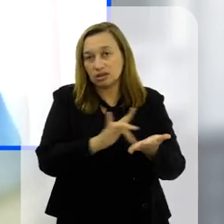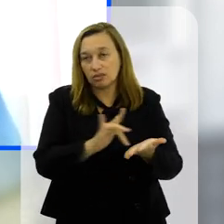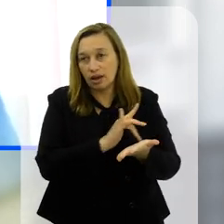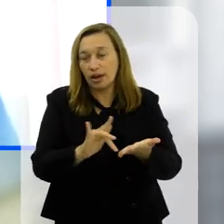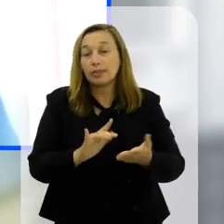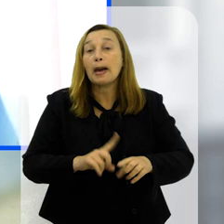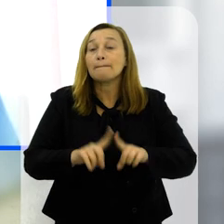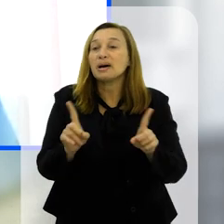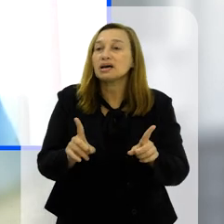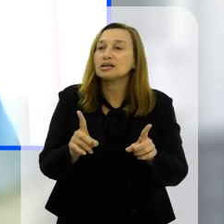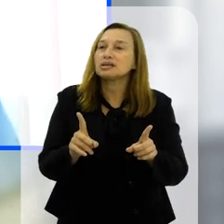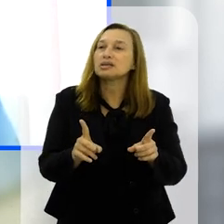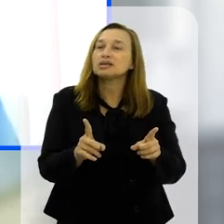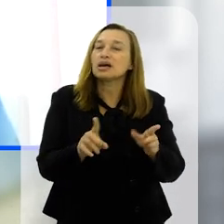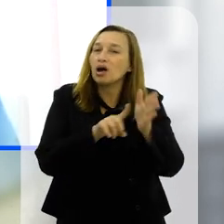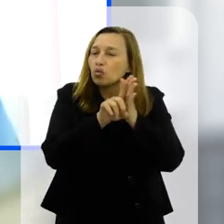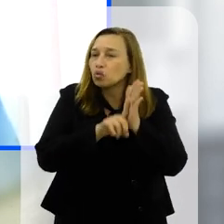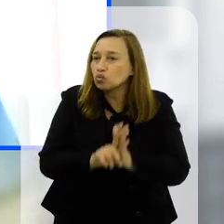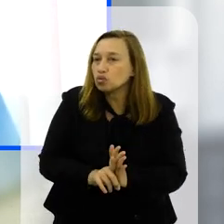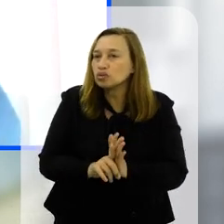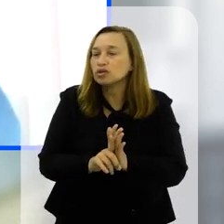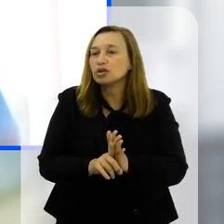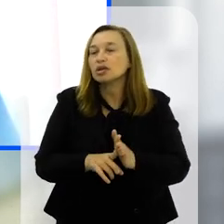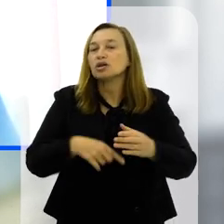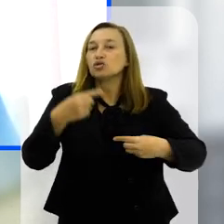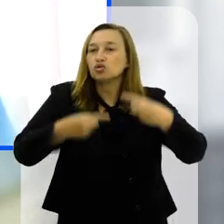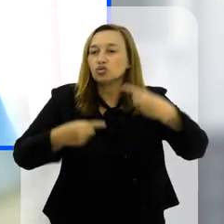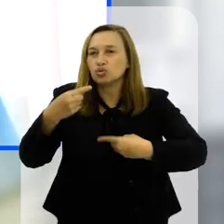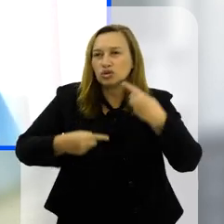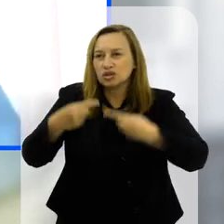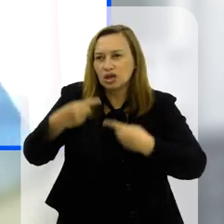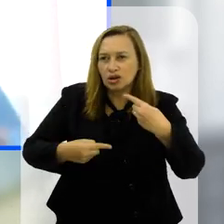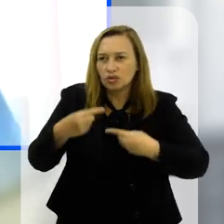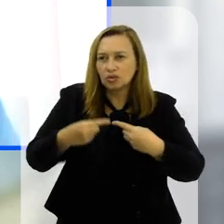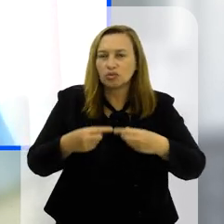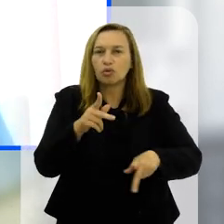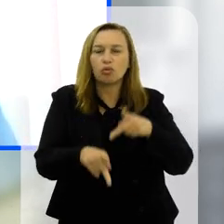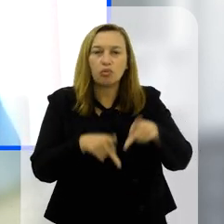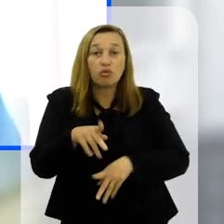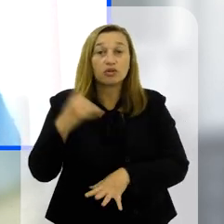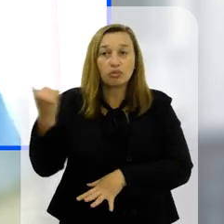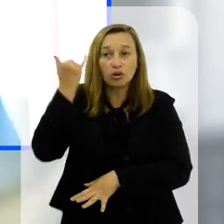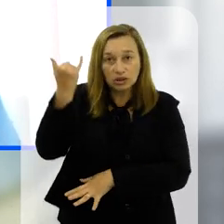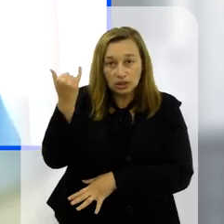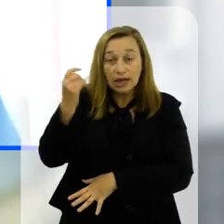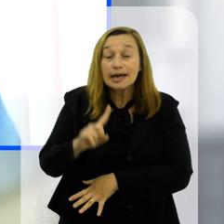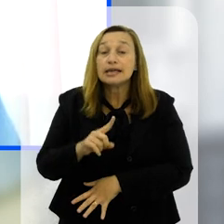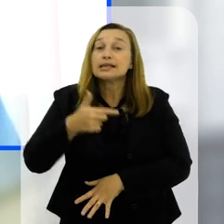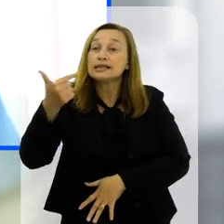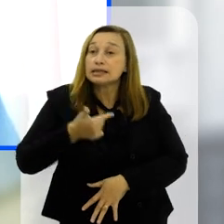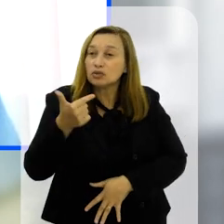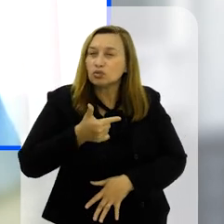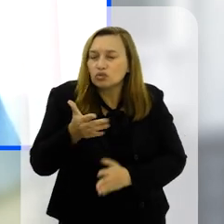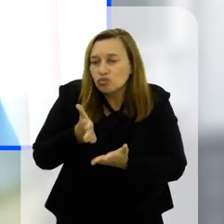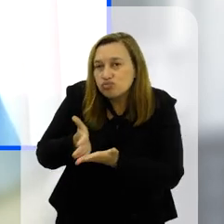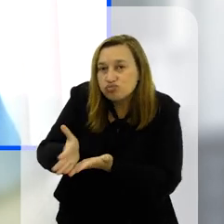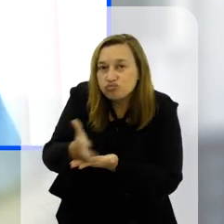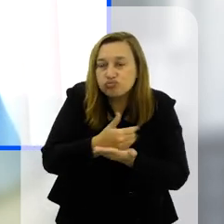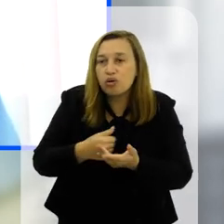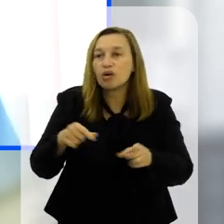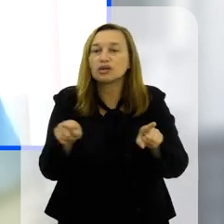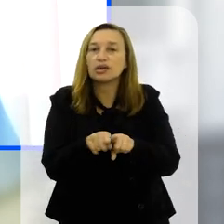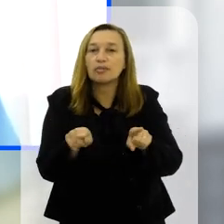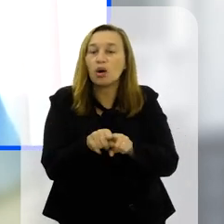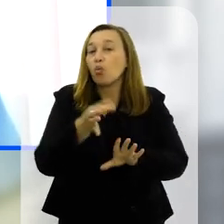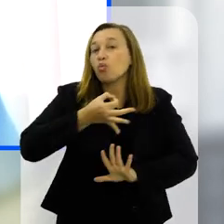mas a consulta pública, ela primeiro colocou esse debate na rua, né, isso é super importante e segundo, a gente colheu ali